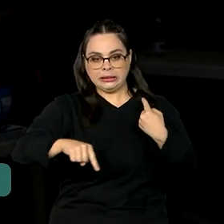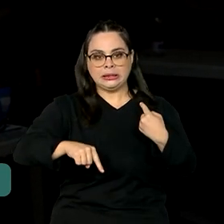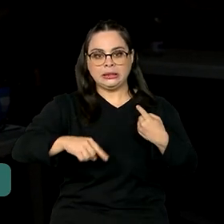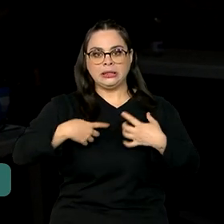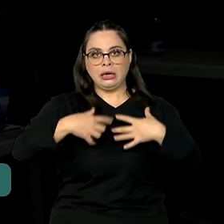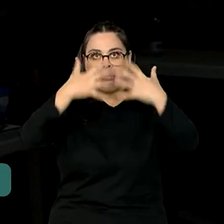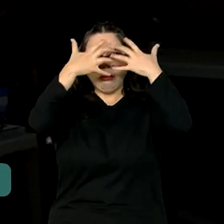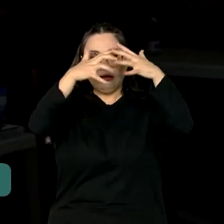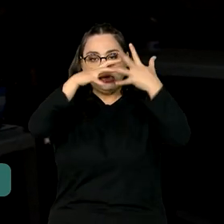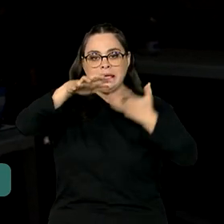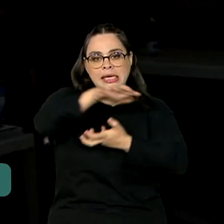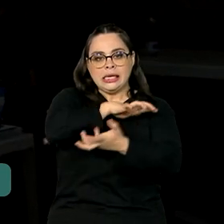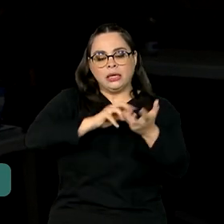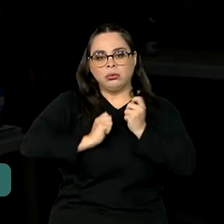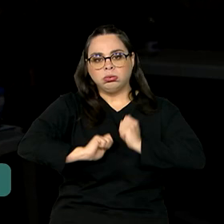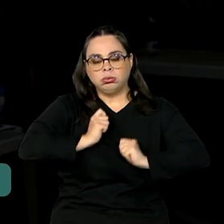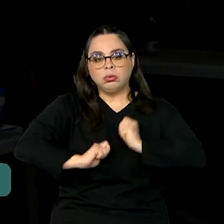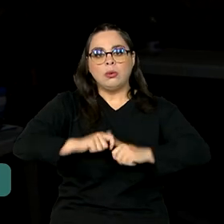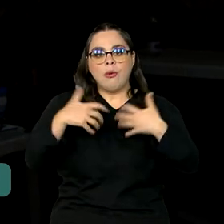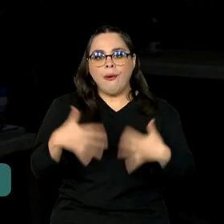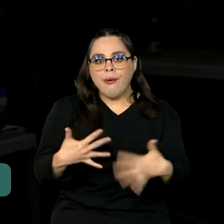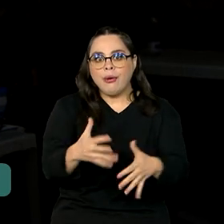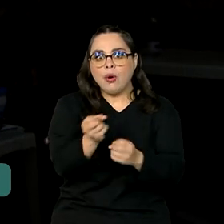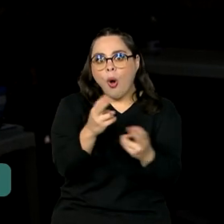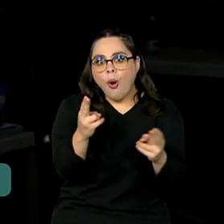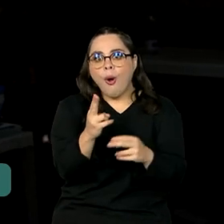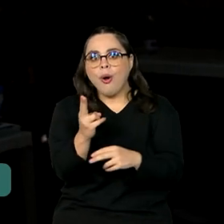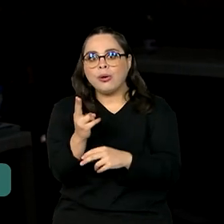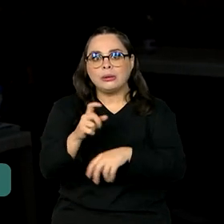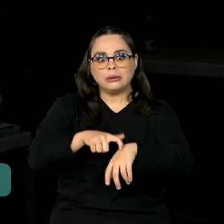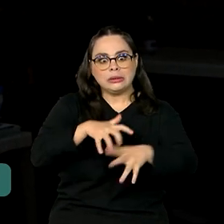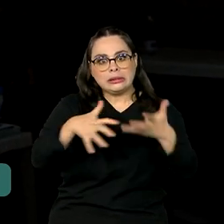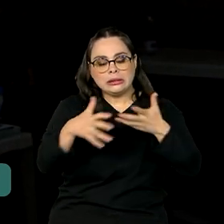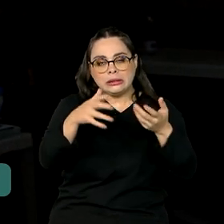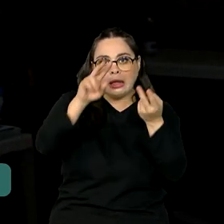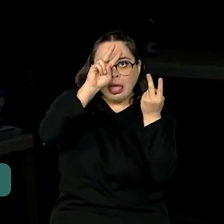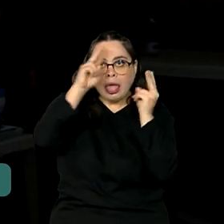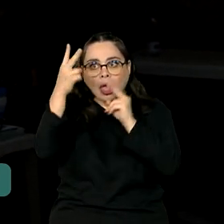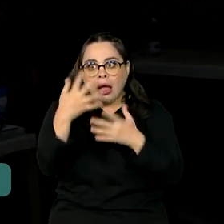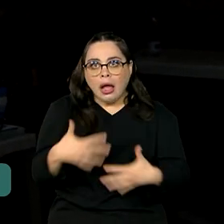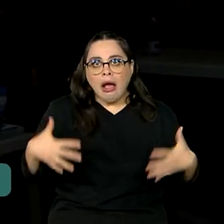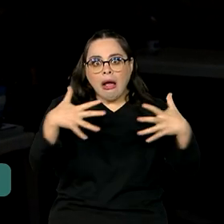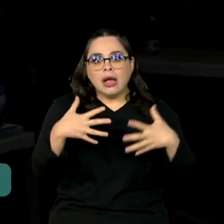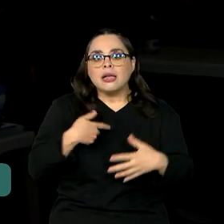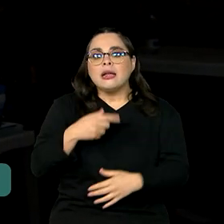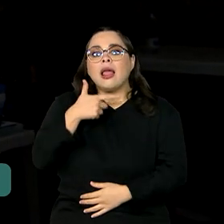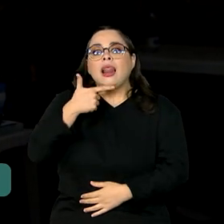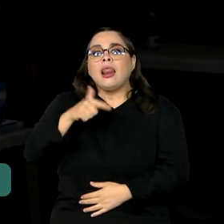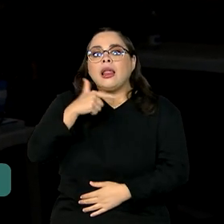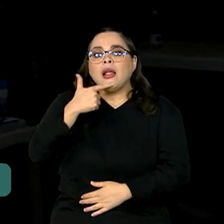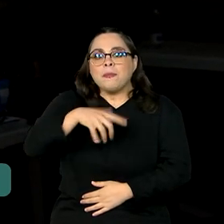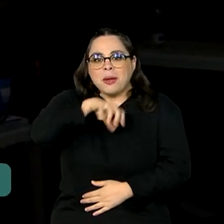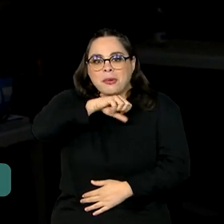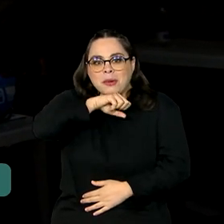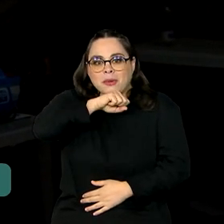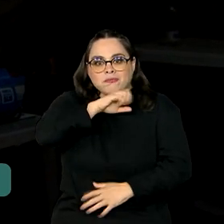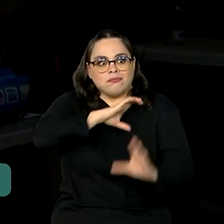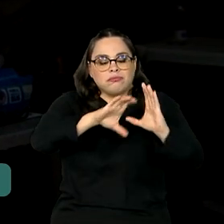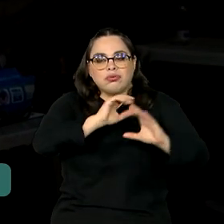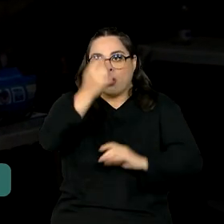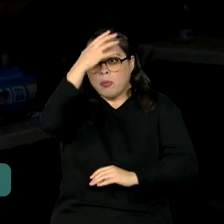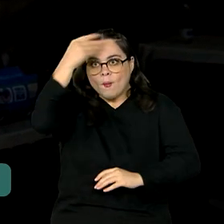pessoa que está numa crise de ansiedade ou num transtorno transitório, ela costuma utilizar só a língua materna para comunicação,